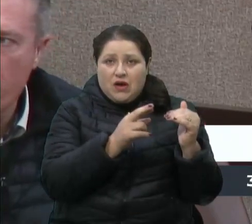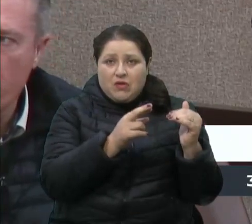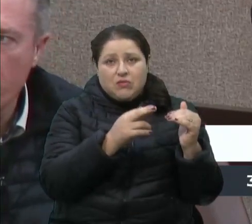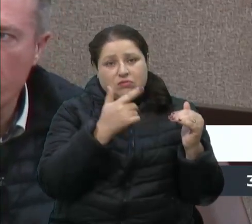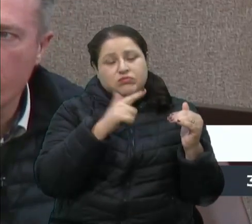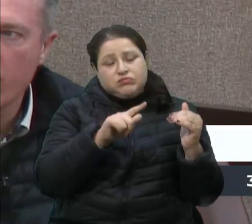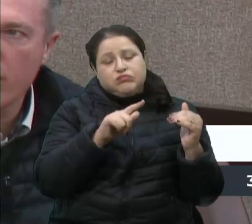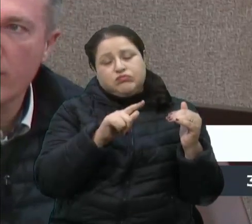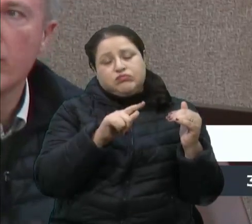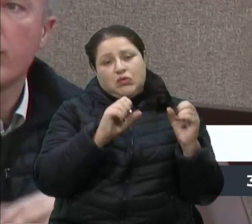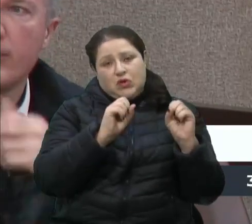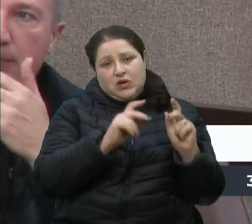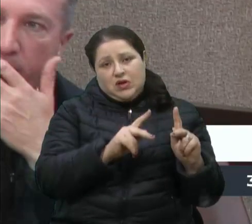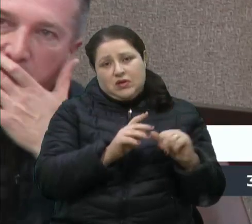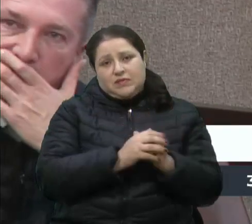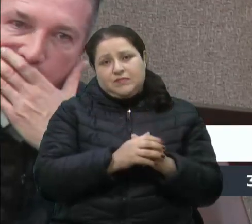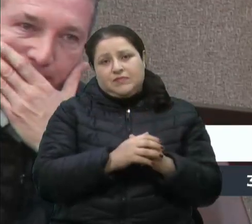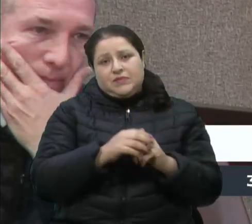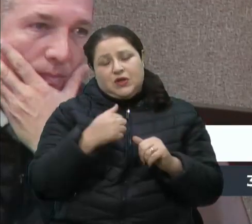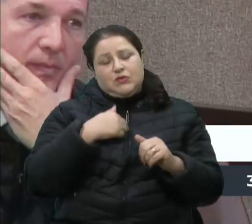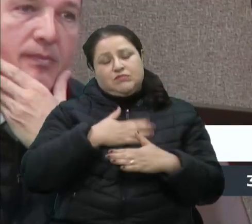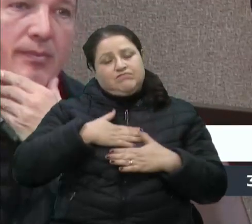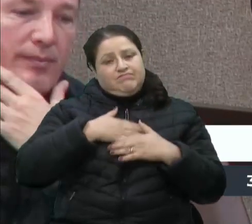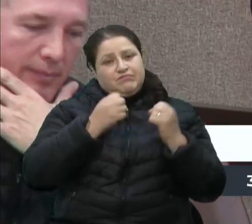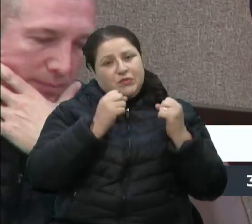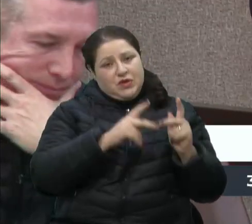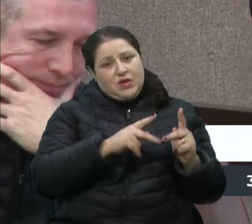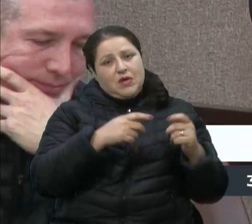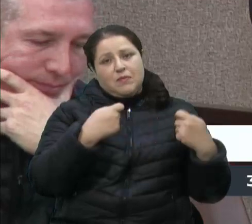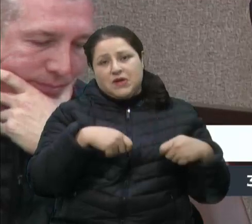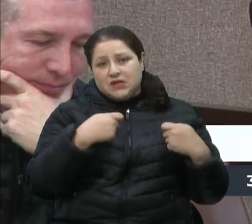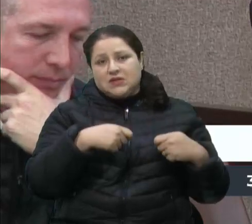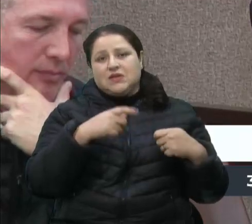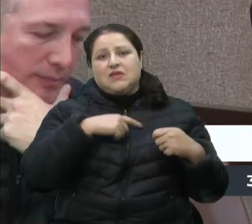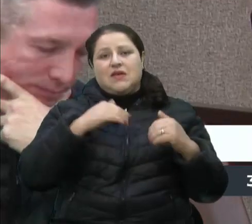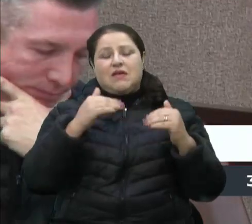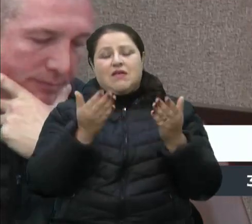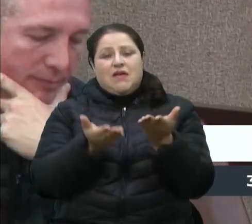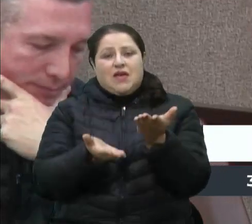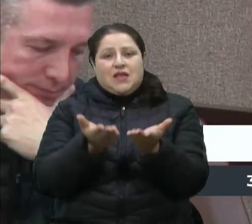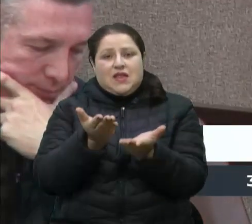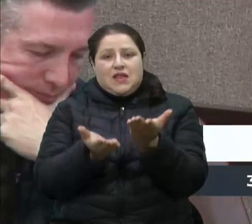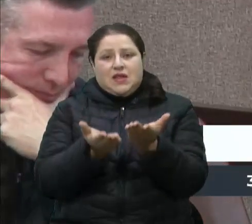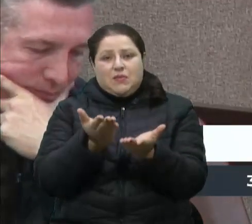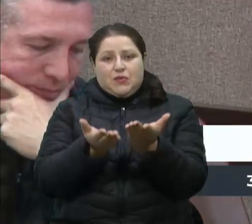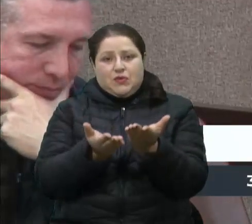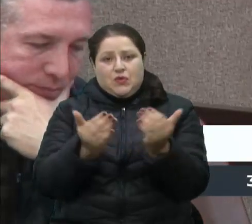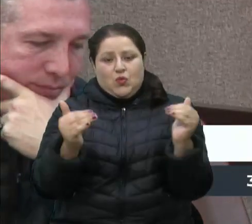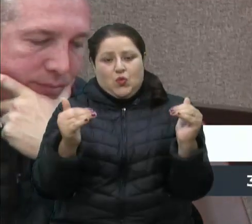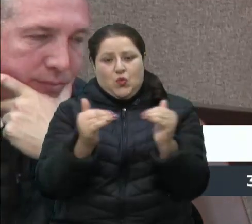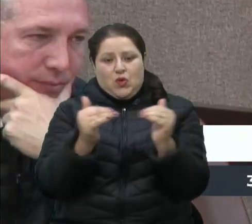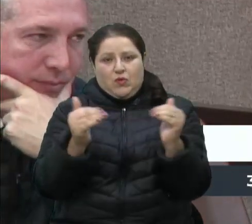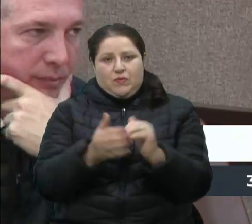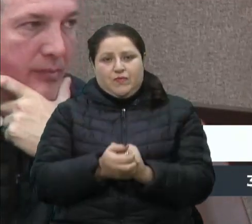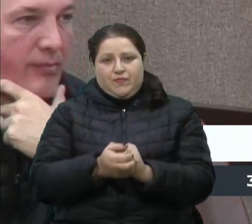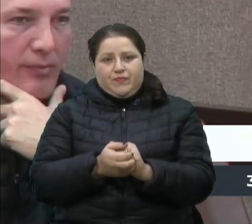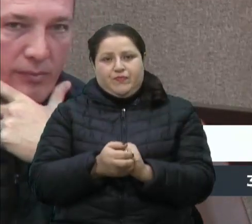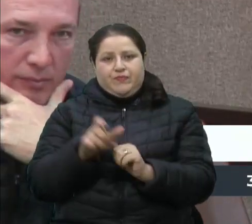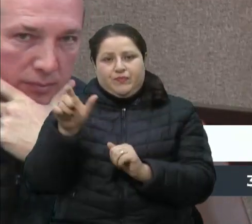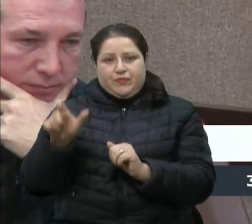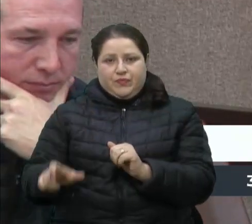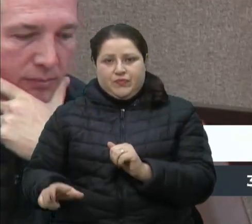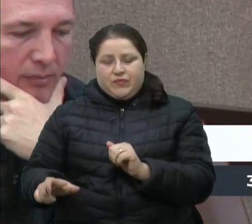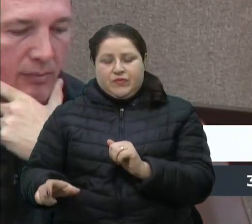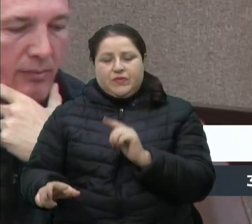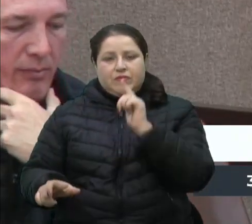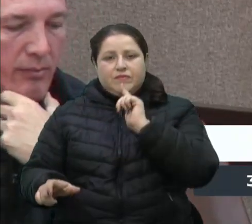Então, a ideia é justamente essa, que tenha equilíbrio. Quanto ao Conselho Fiscal, que o vereador Meneguzi